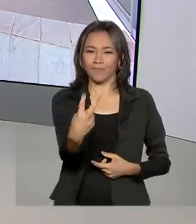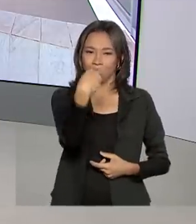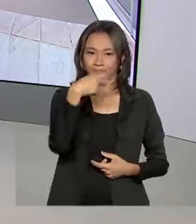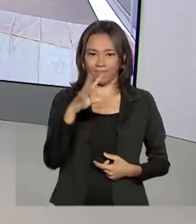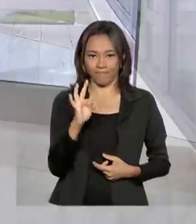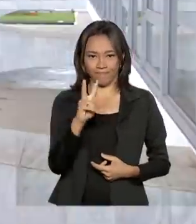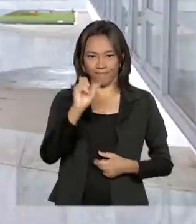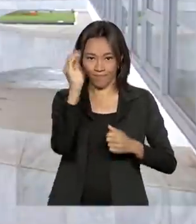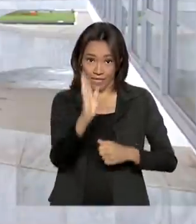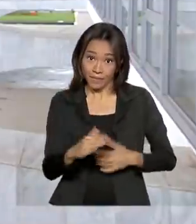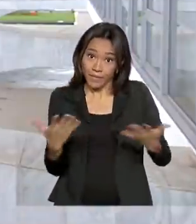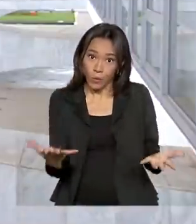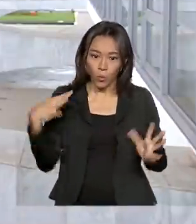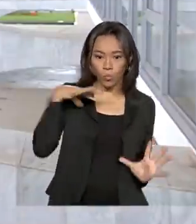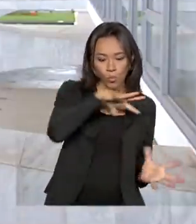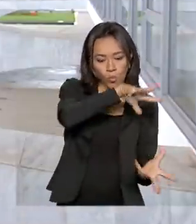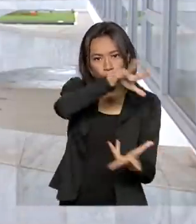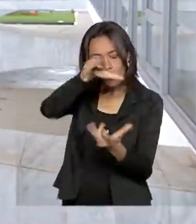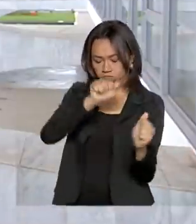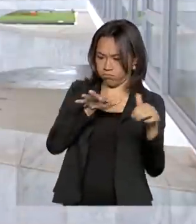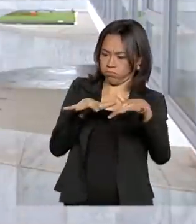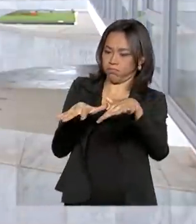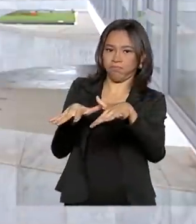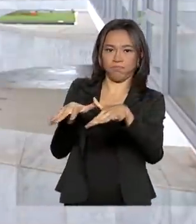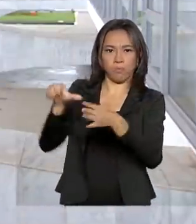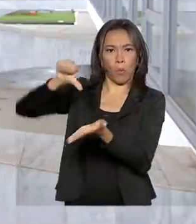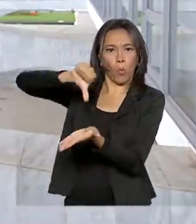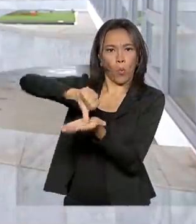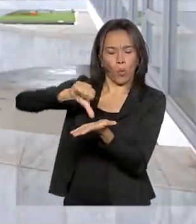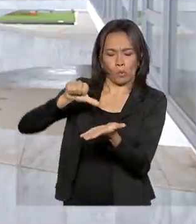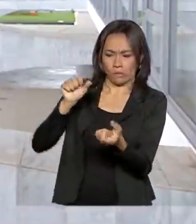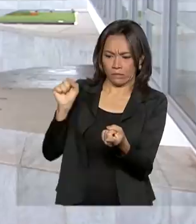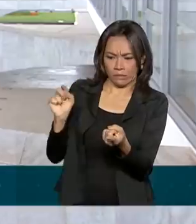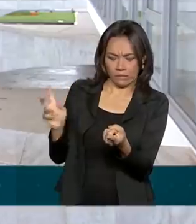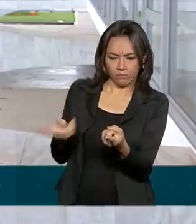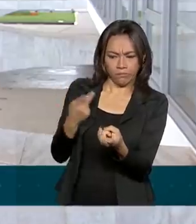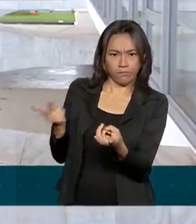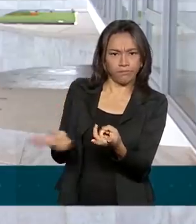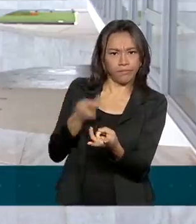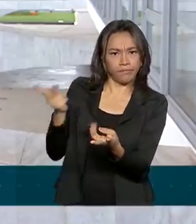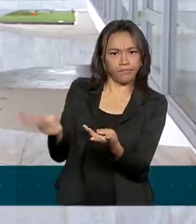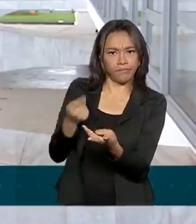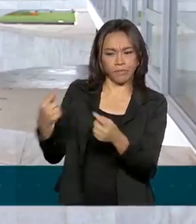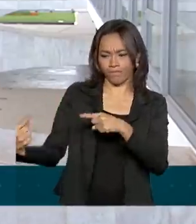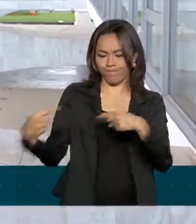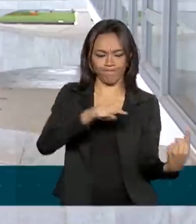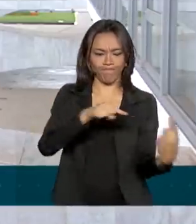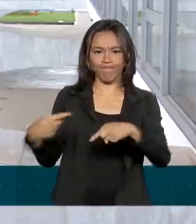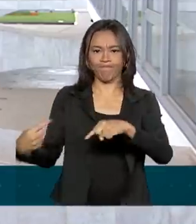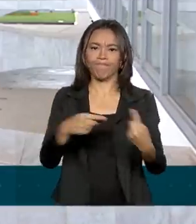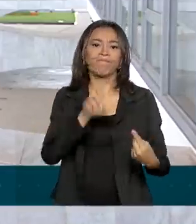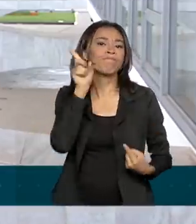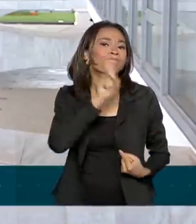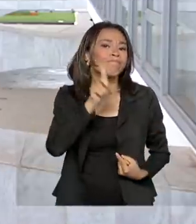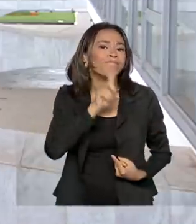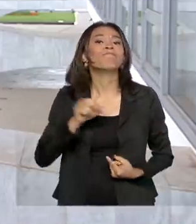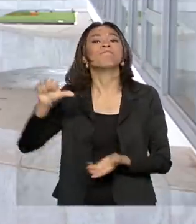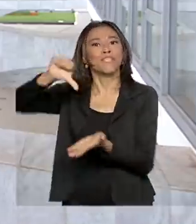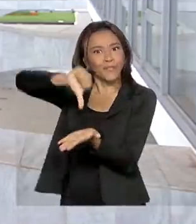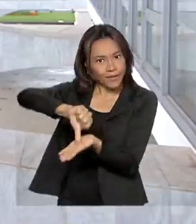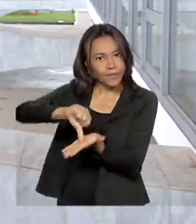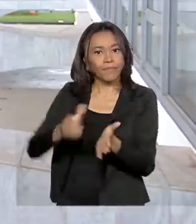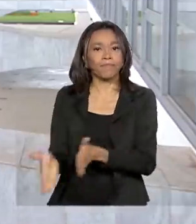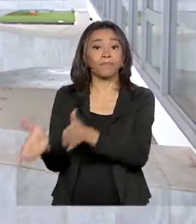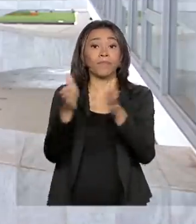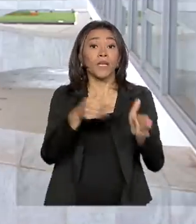TV Brasil. Pois é, o mundo inteiro está acompanhando cada episódio deste conflito entre Irã e os Estados Unidos. E ontem, o